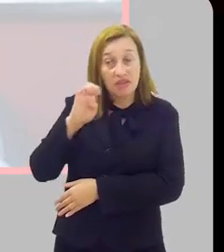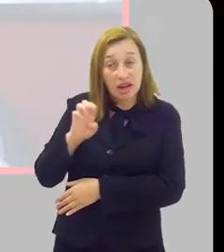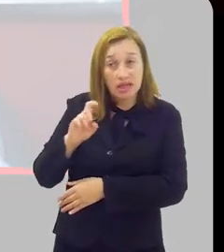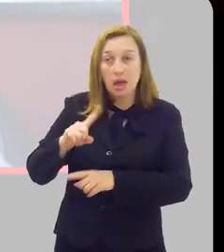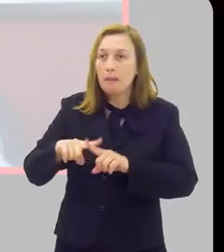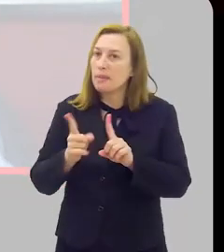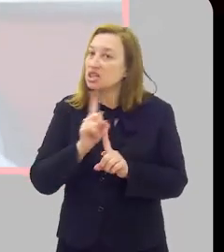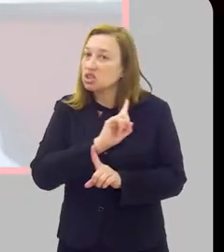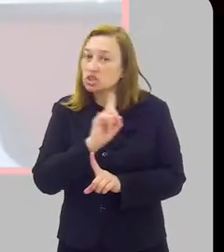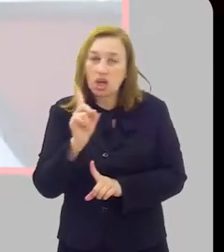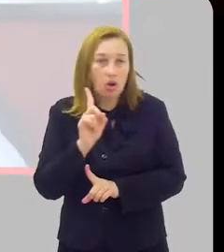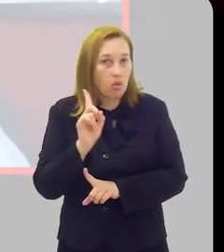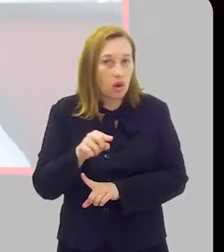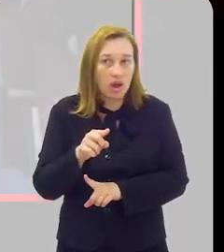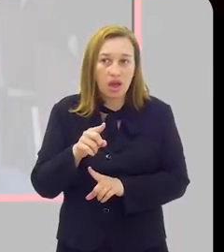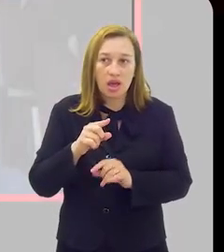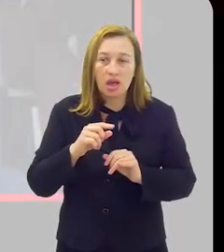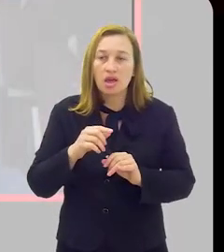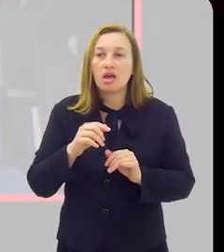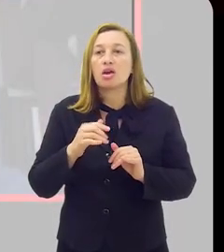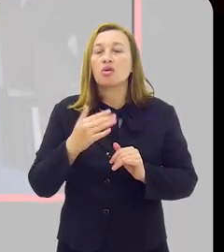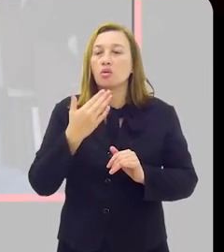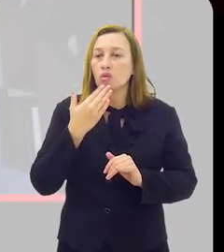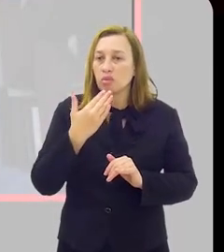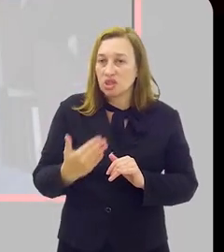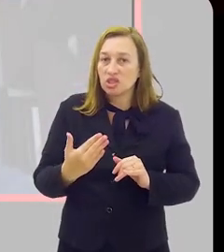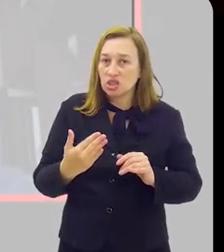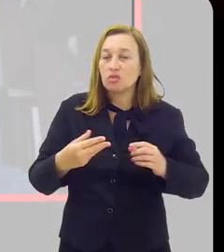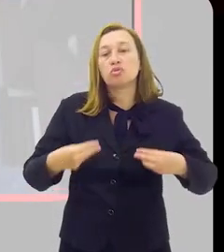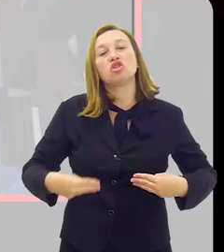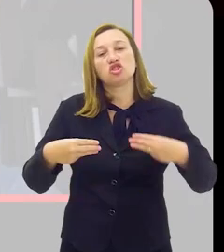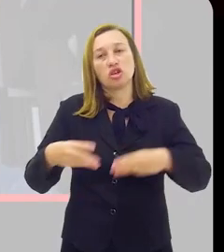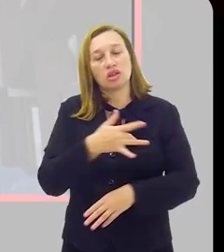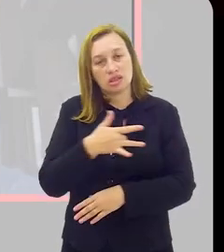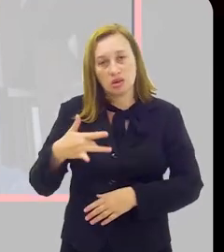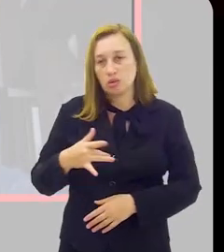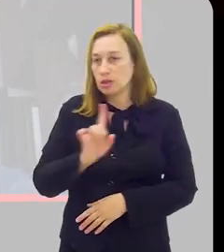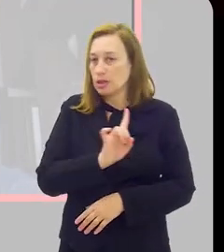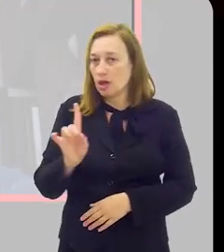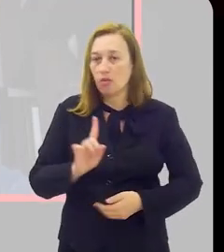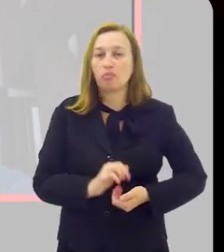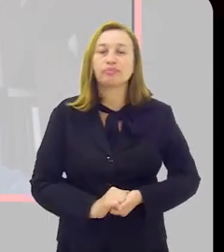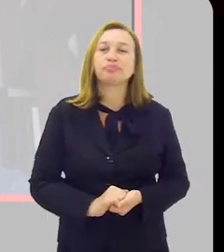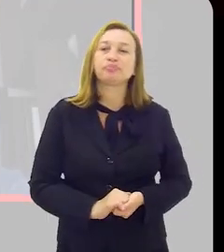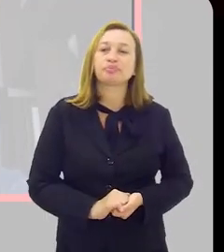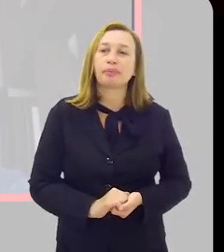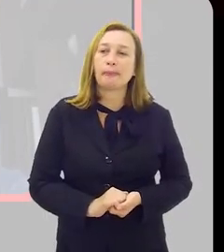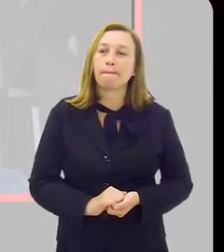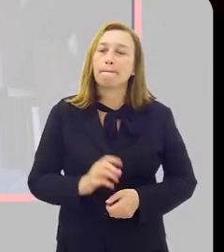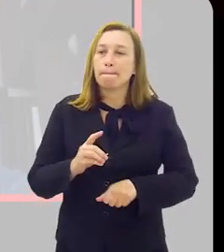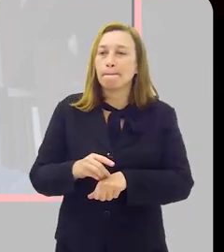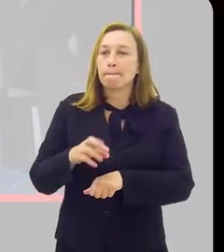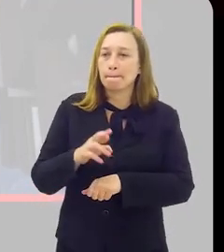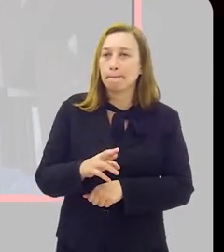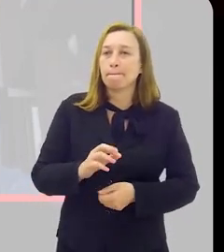vacina bivalente. Mas esta não é uma recomendação, até o momento, exarada pelo Ministério da Saúde.